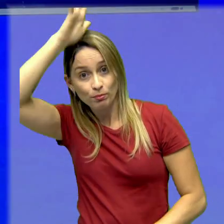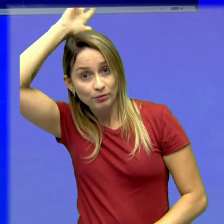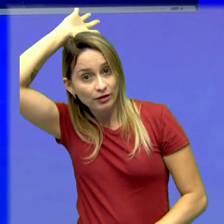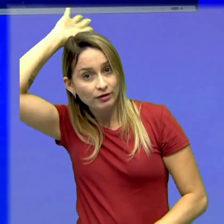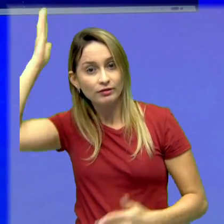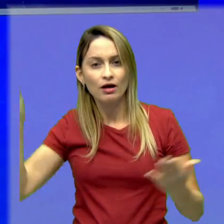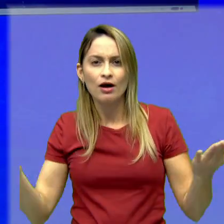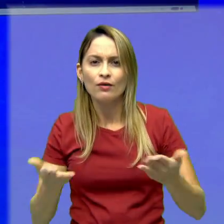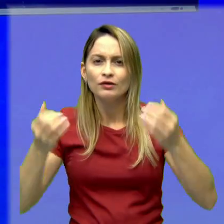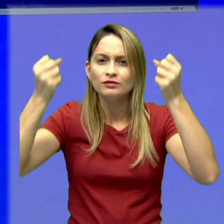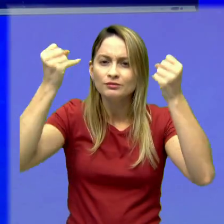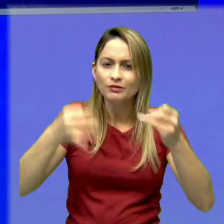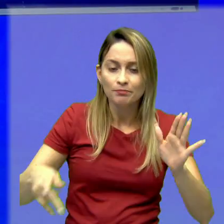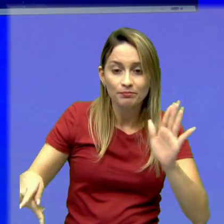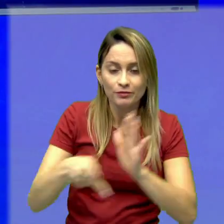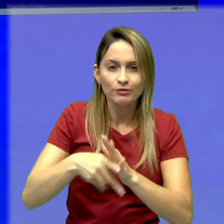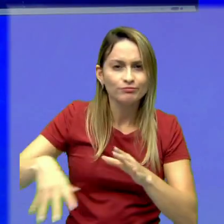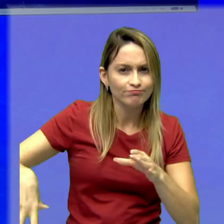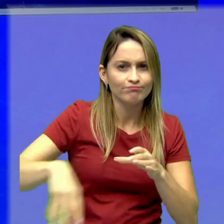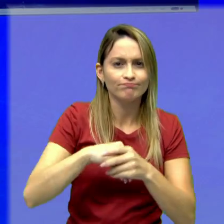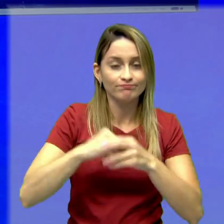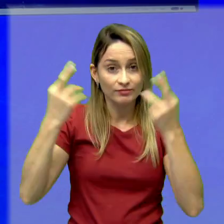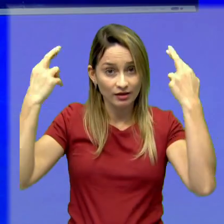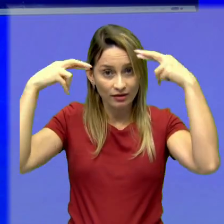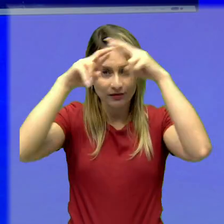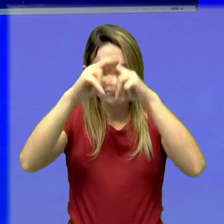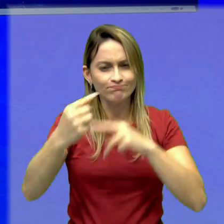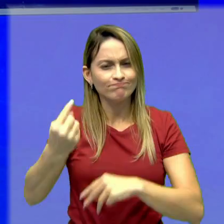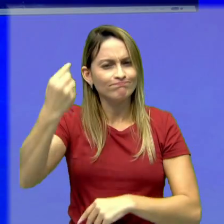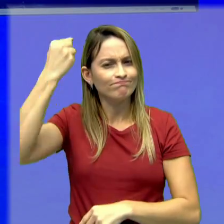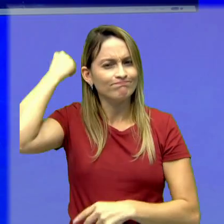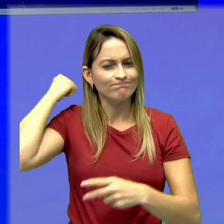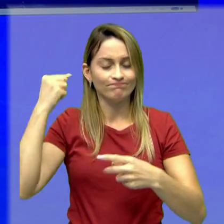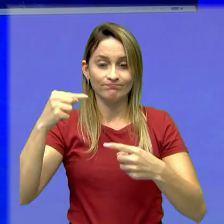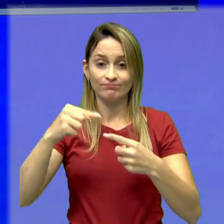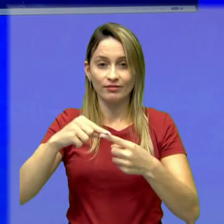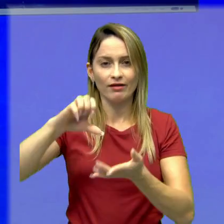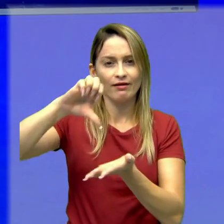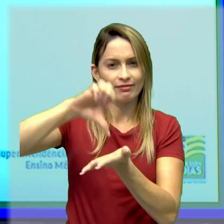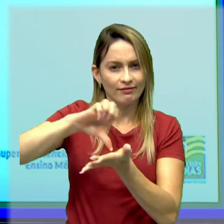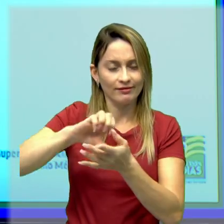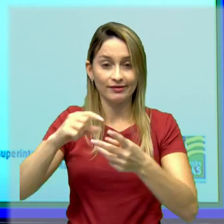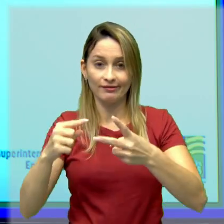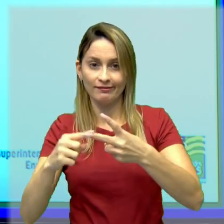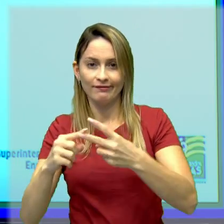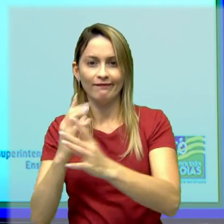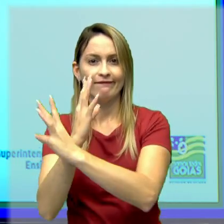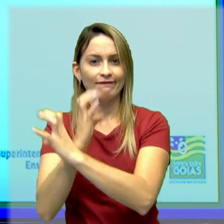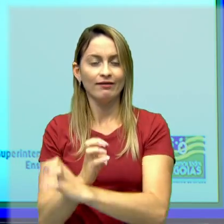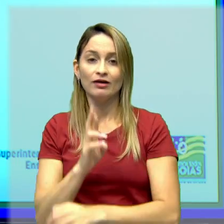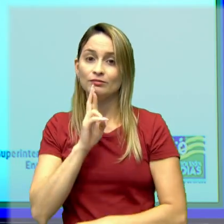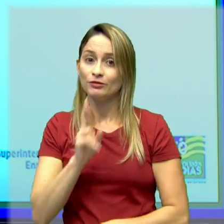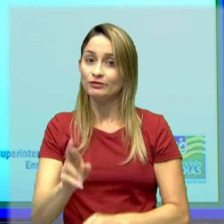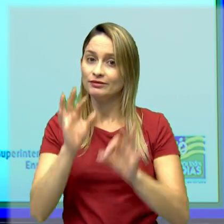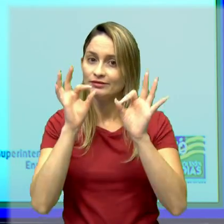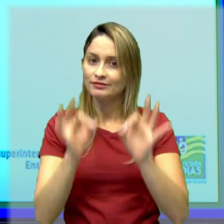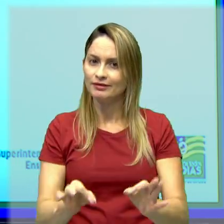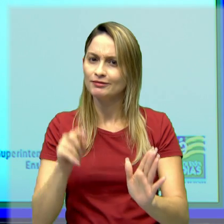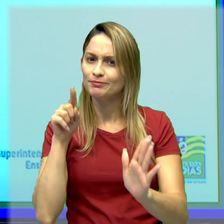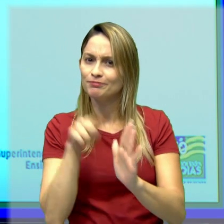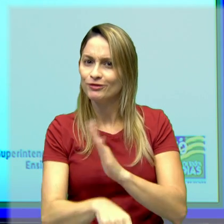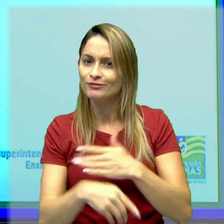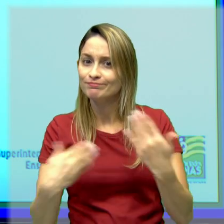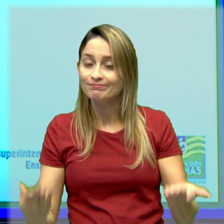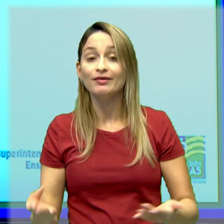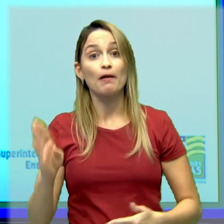duas grandes cidades-estados pertencentes à Grécia Antiga, que é Atenas e Esparta. Então, a resposta certa